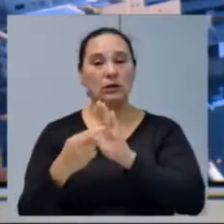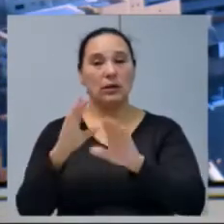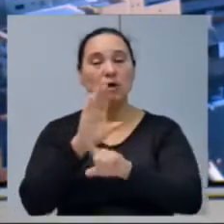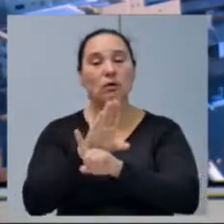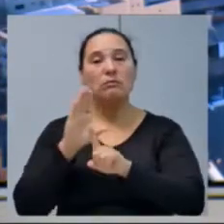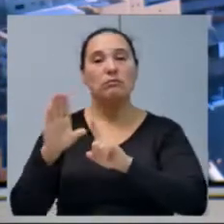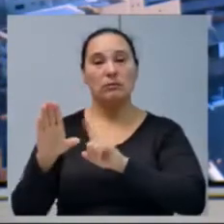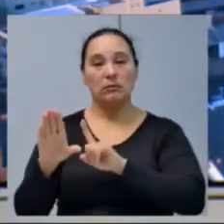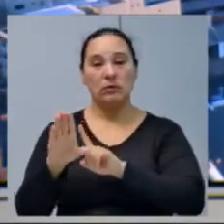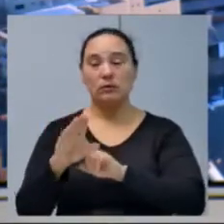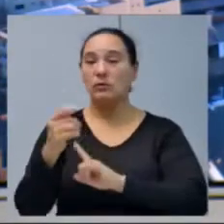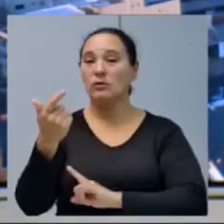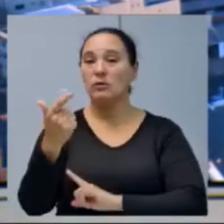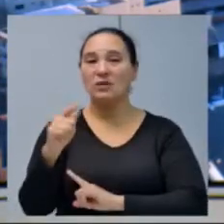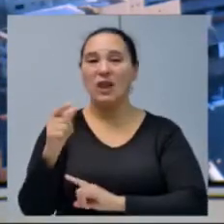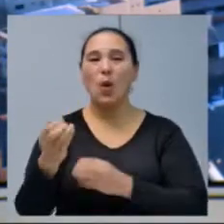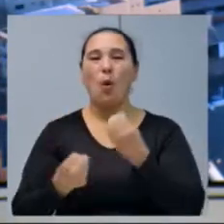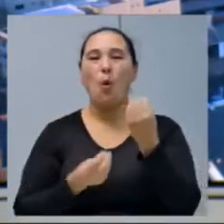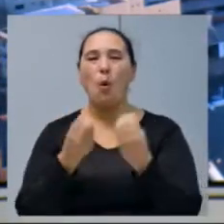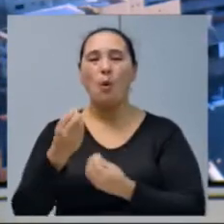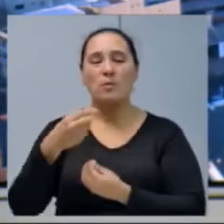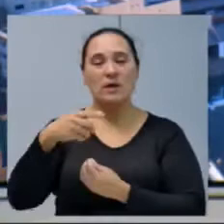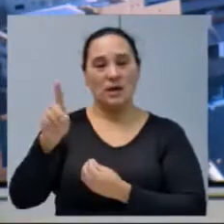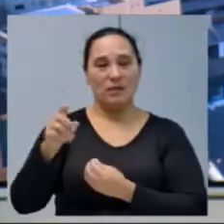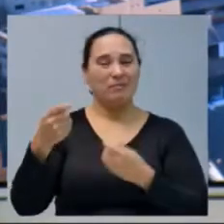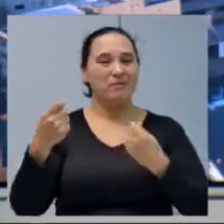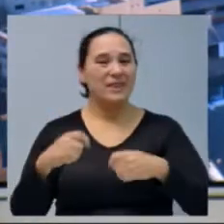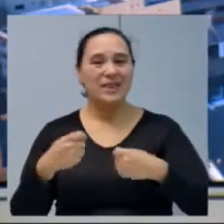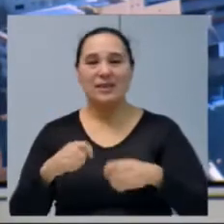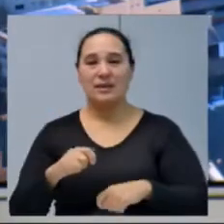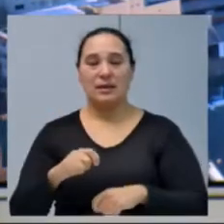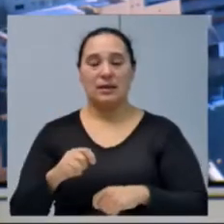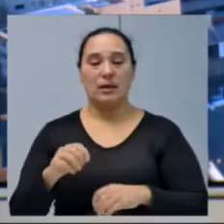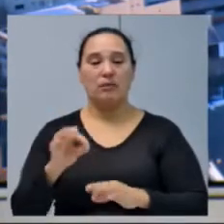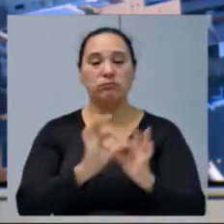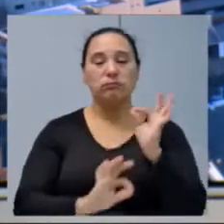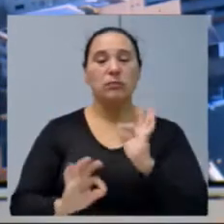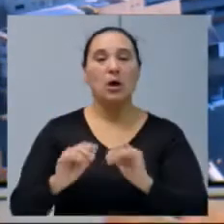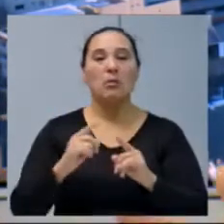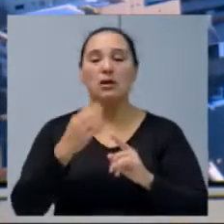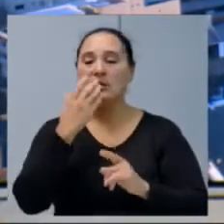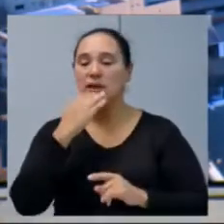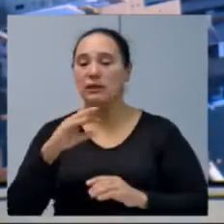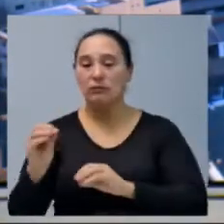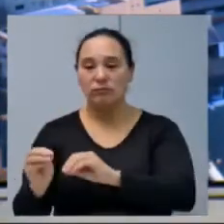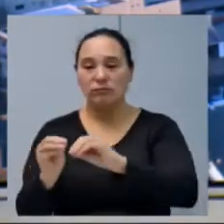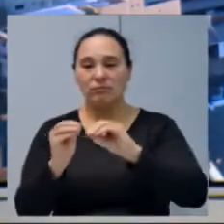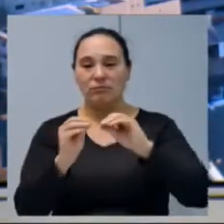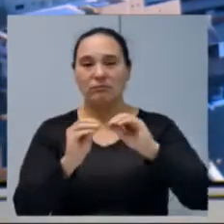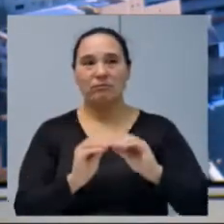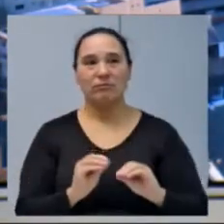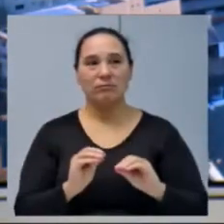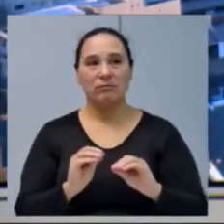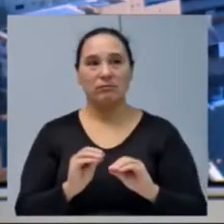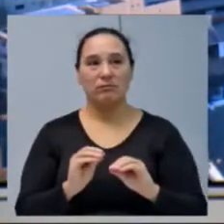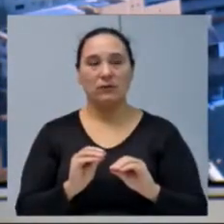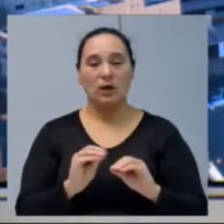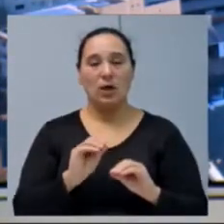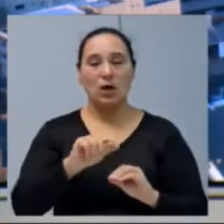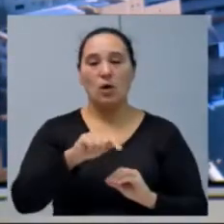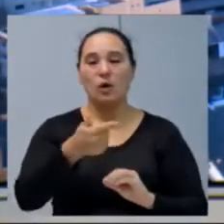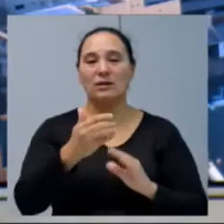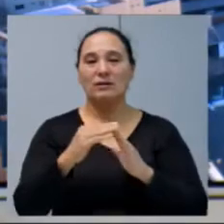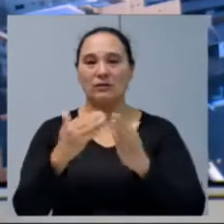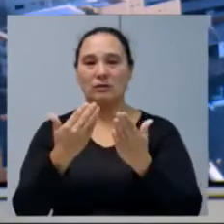comunidade, como não tem viabilidade nem necessidade de reforma, porque as crianças já foram realocadas em outras